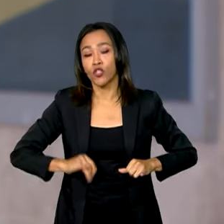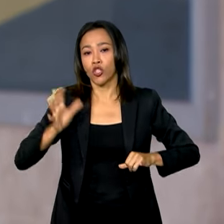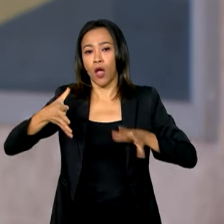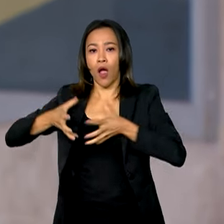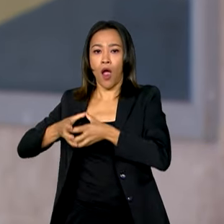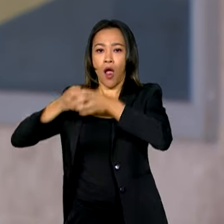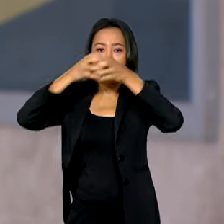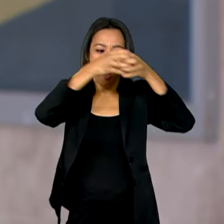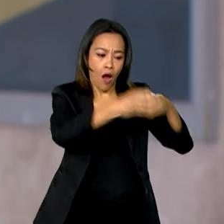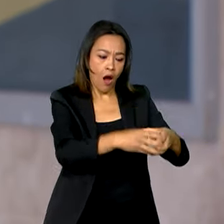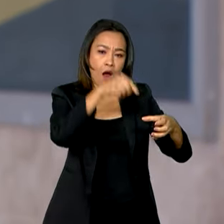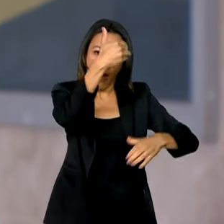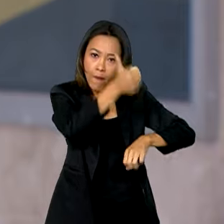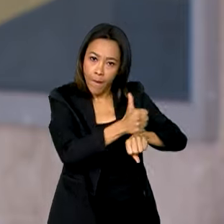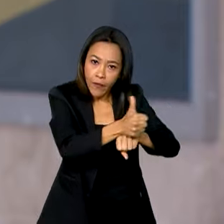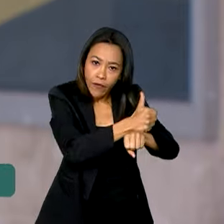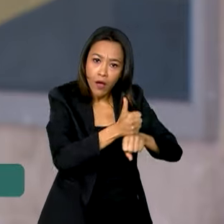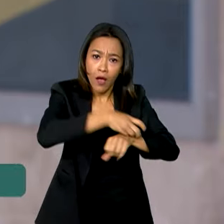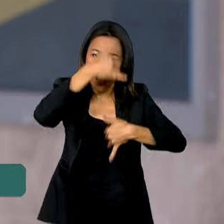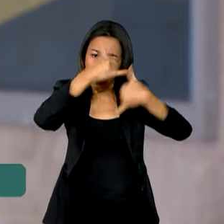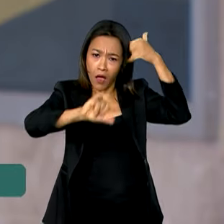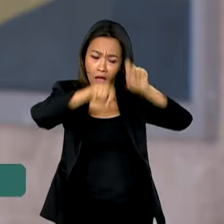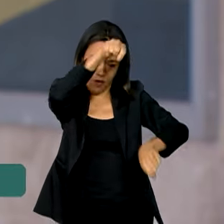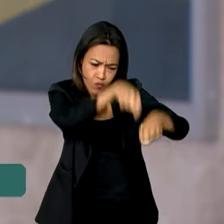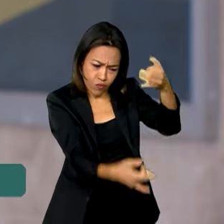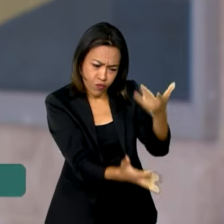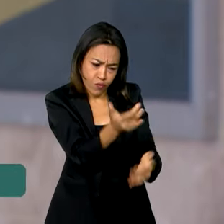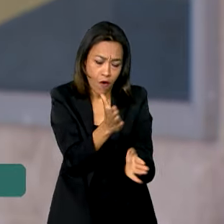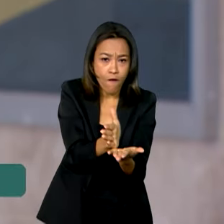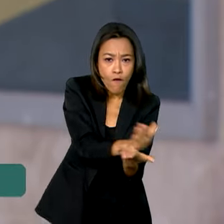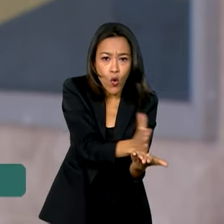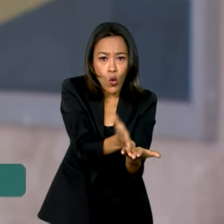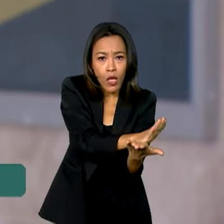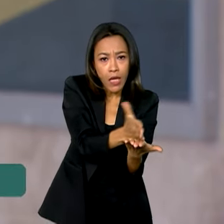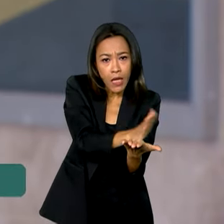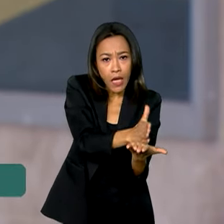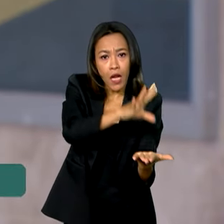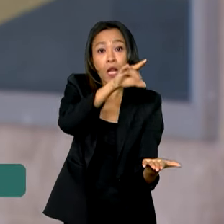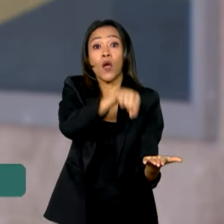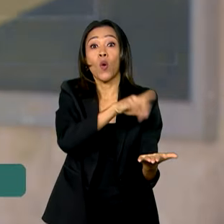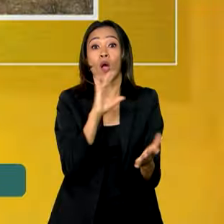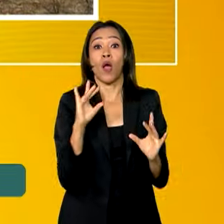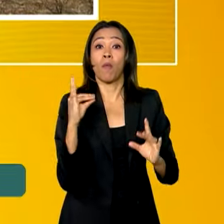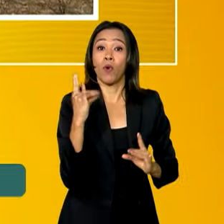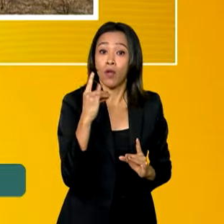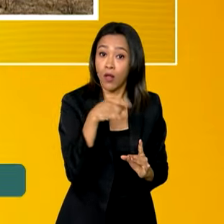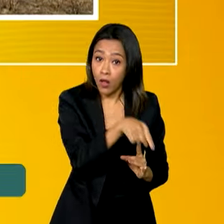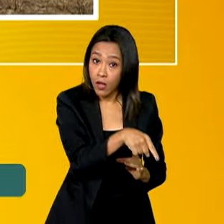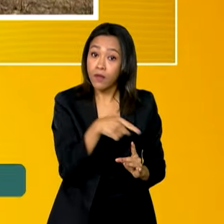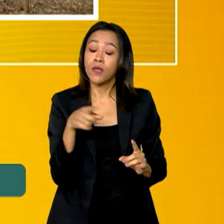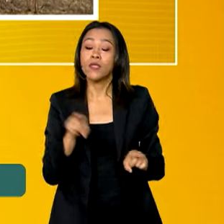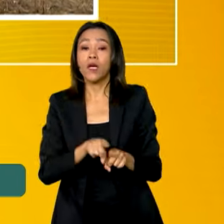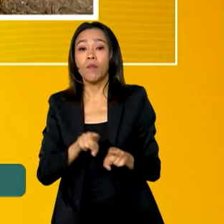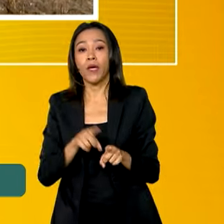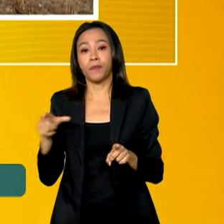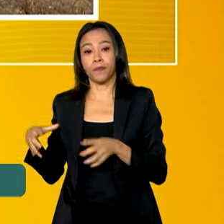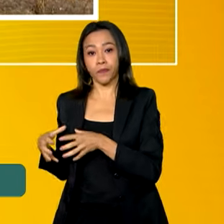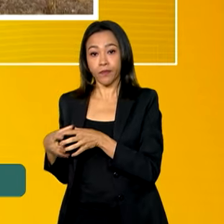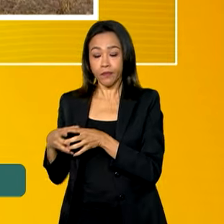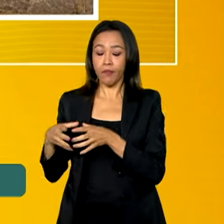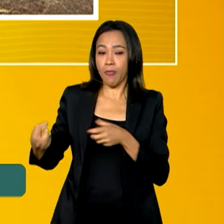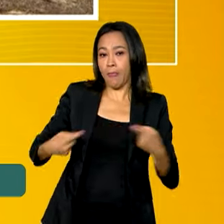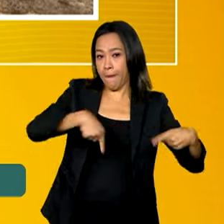para combater incêndios florestais na fronteira com a Bolívia. A missão, coordenada pelo Ministério das Relações Exteriores, em